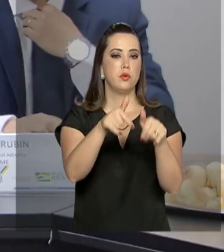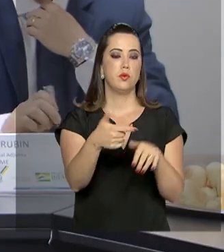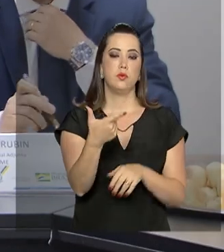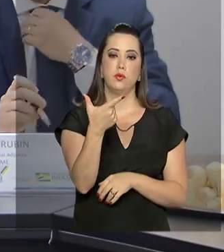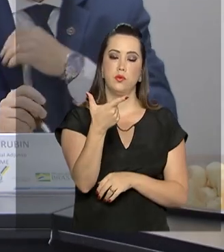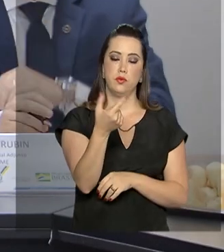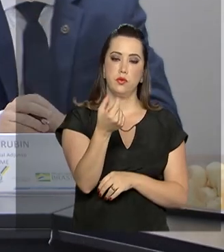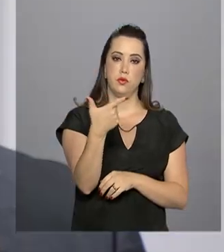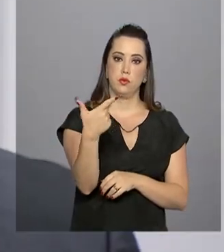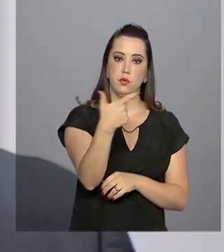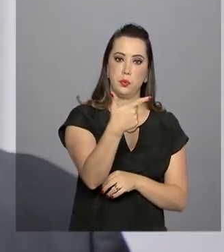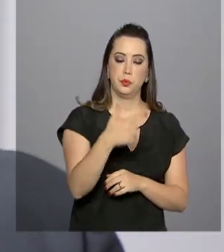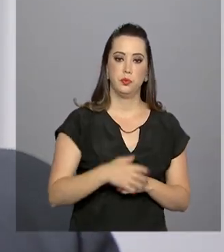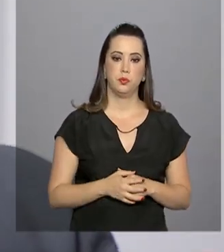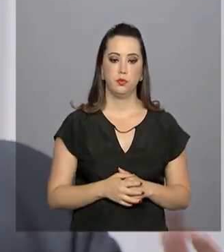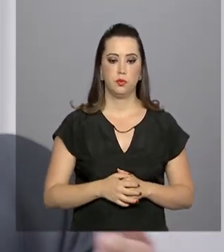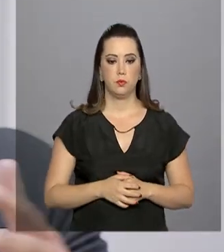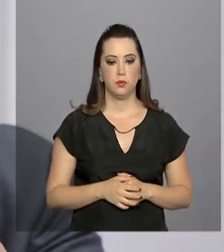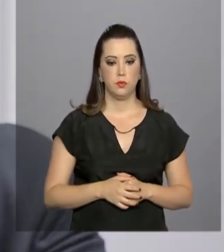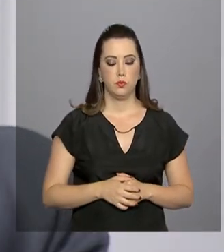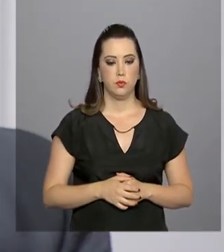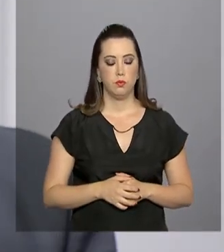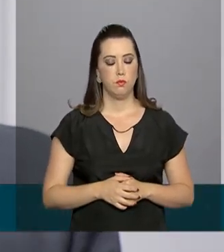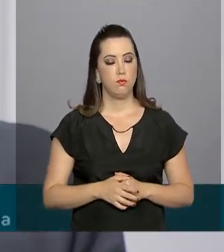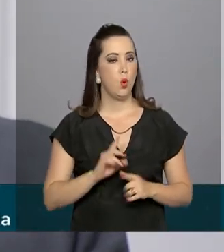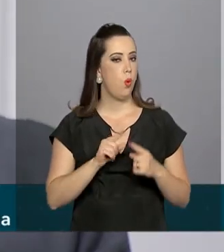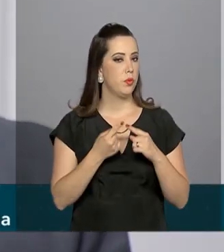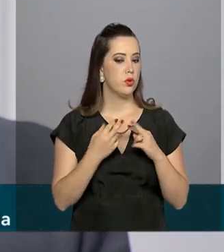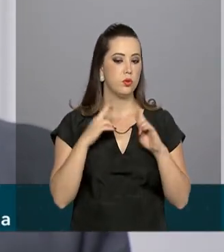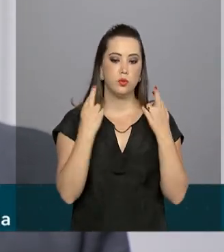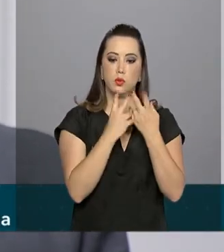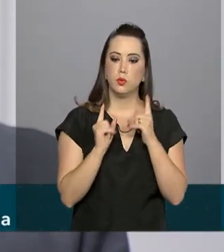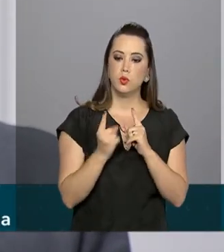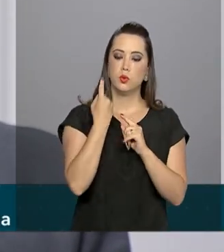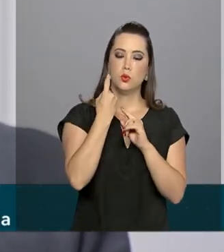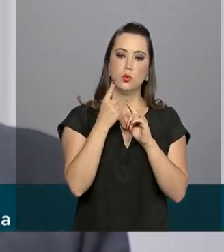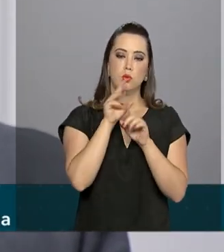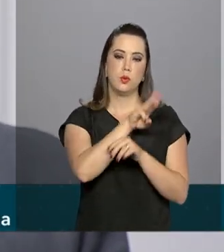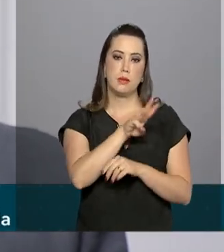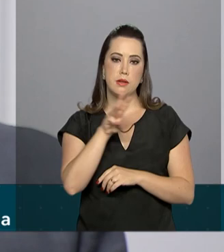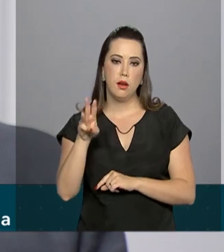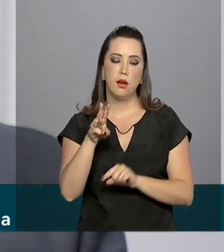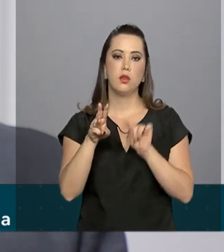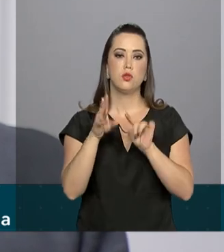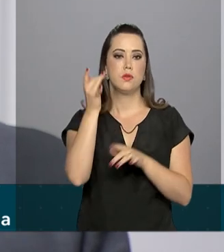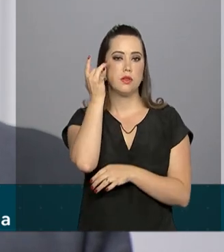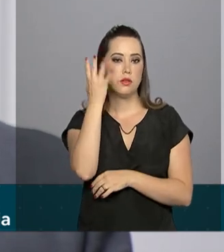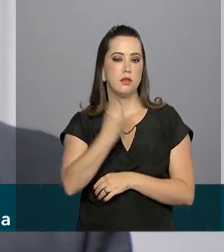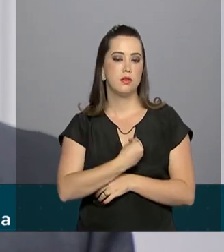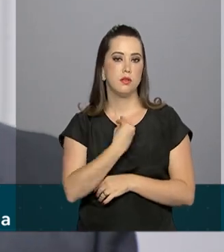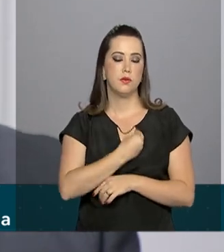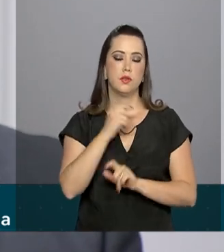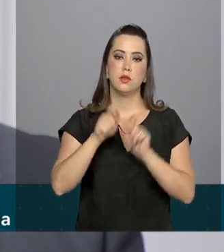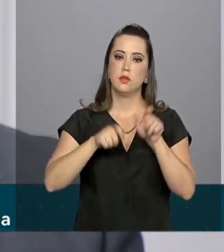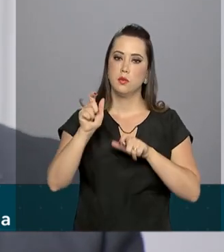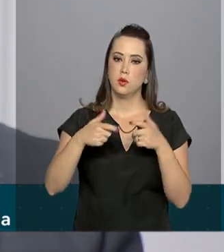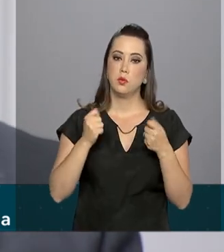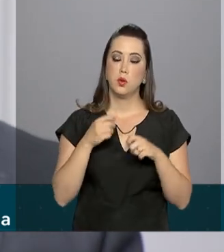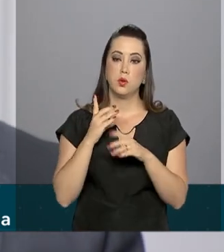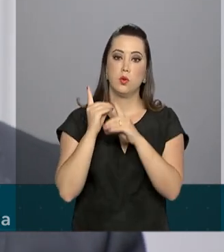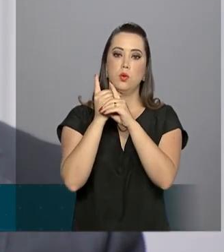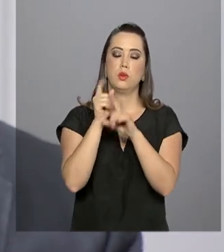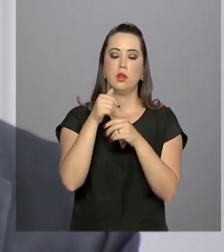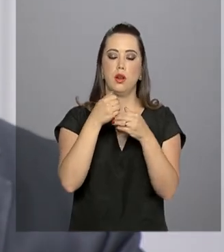2022. A ideia é reunir tudo em um único site, facilitando a vida do cidadão. Eu posso encontrar as